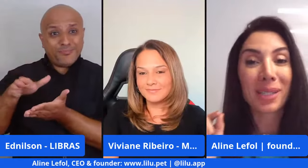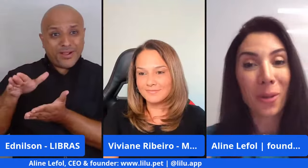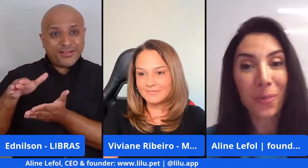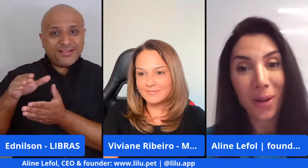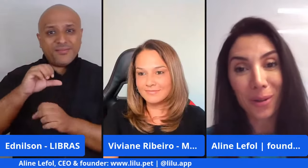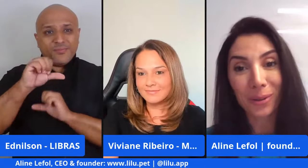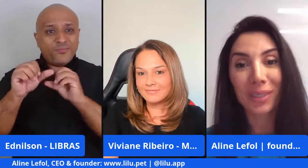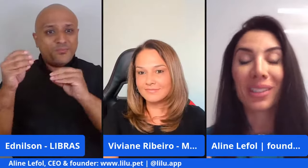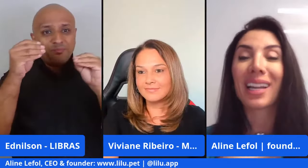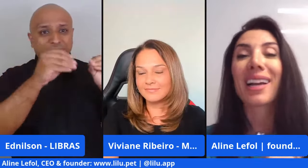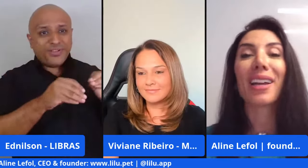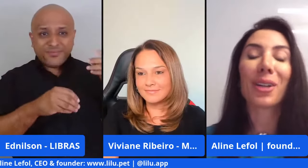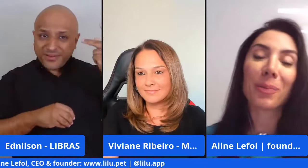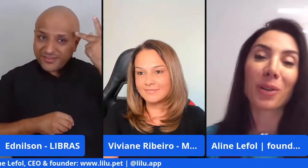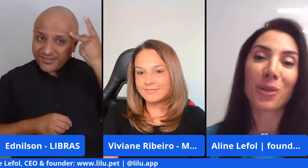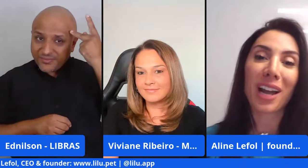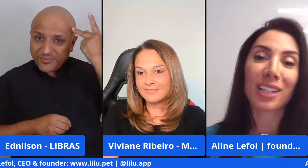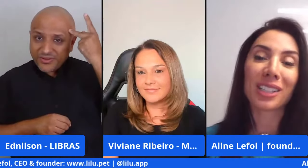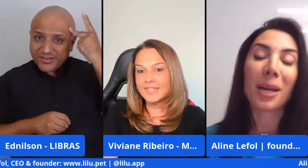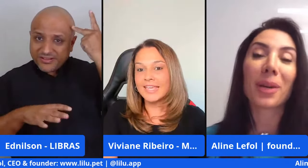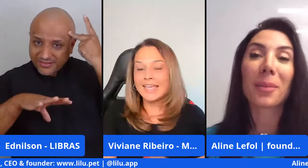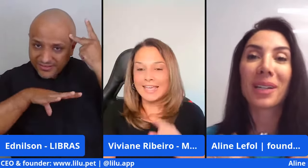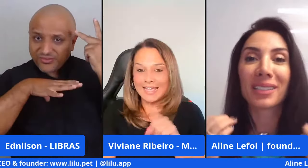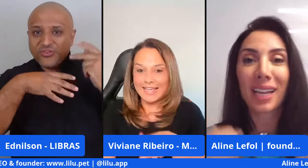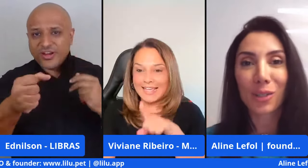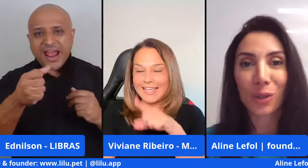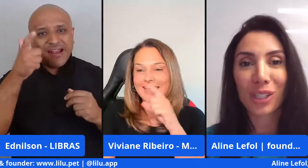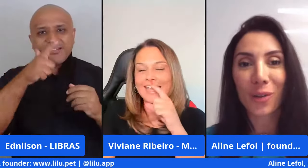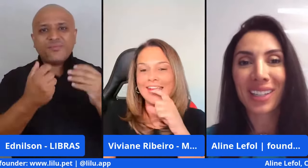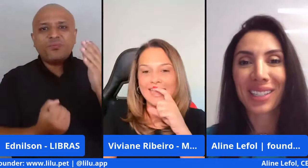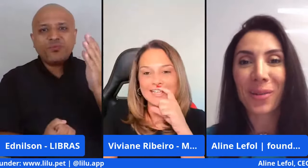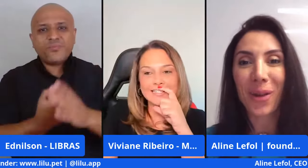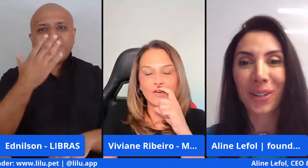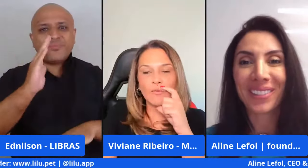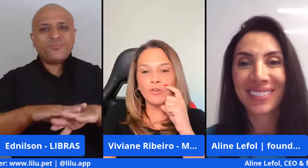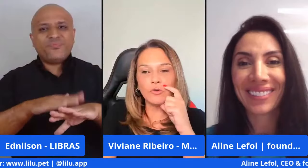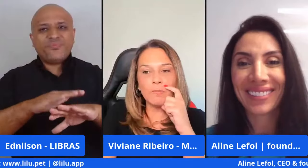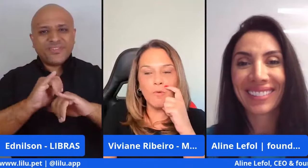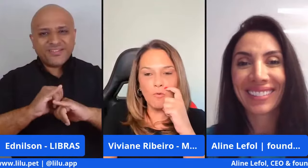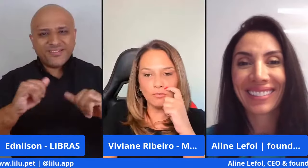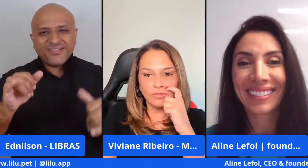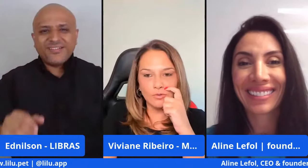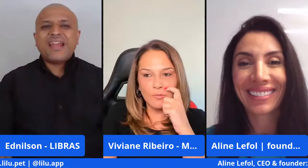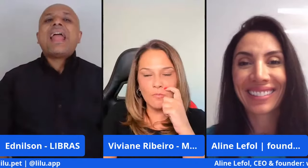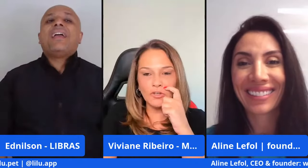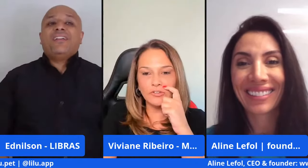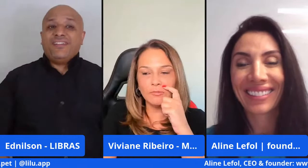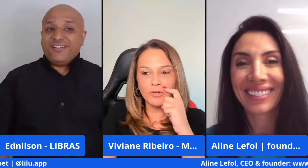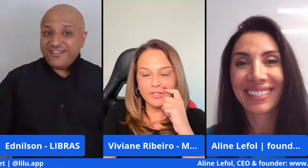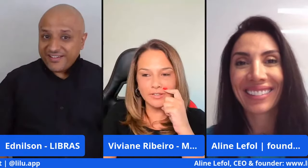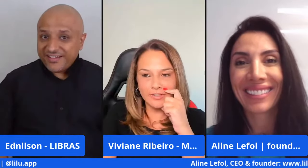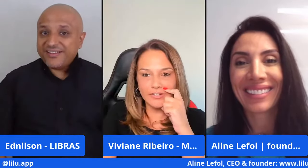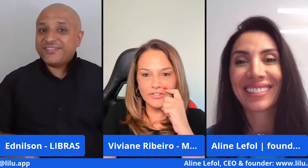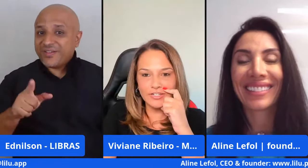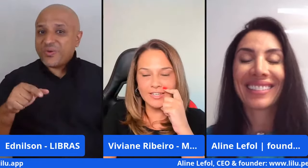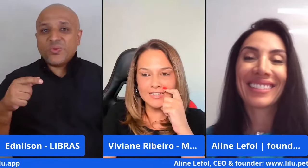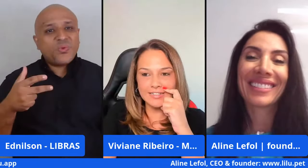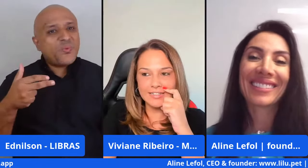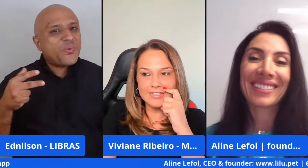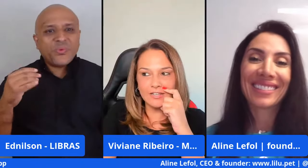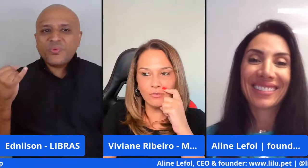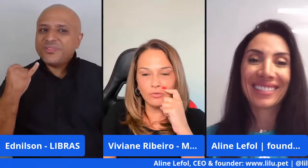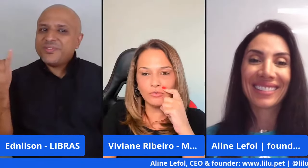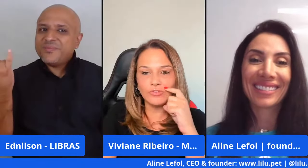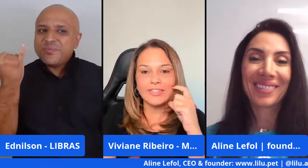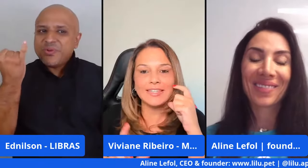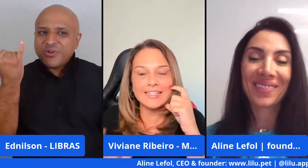me mudei para São Paulo, e vim na cara e com a coragem, para implantar o nosso trabalho. Esse é um outro ponto, muito importante, que